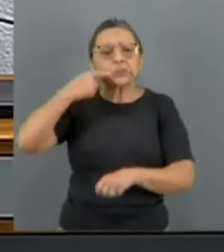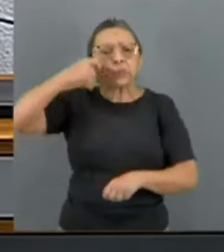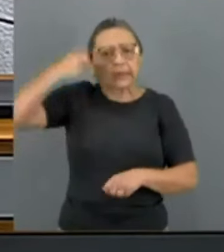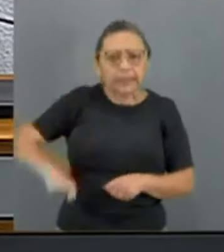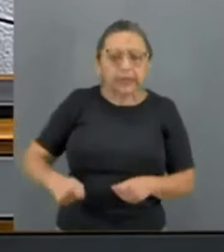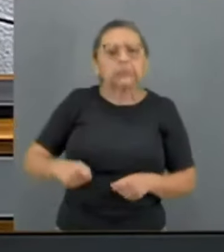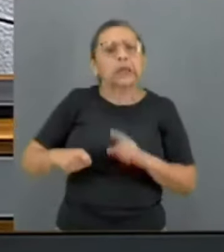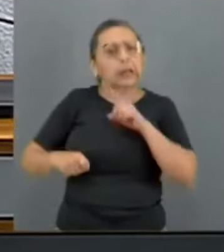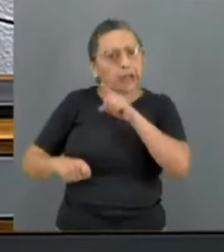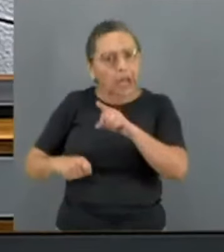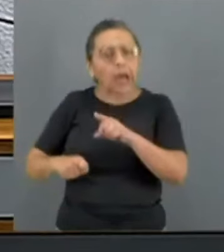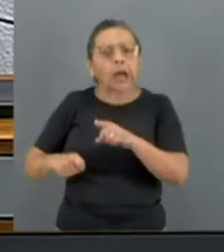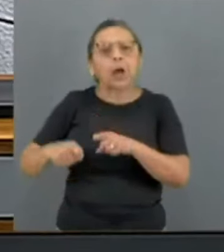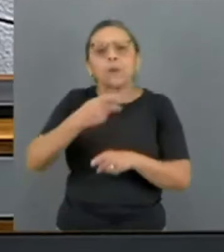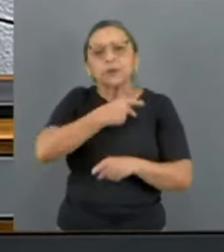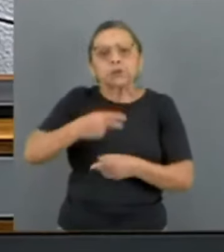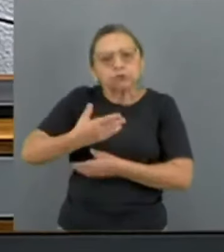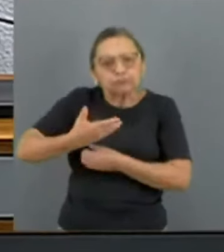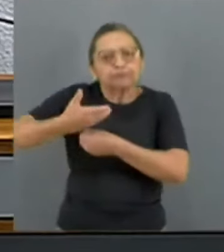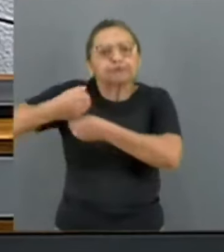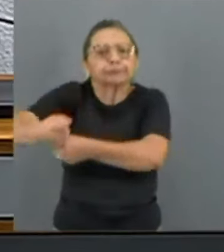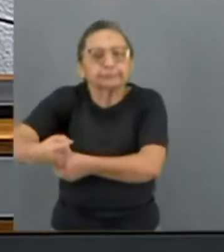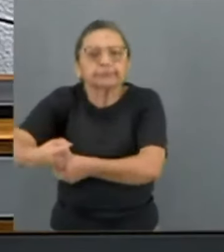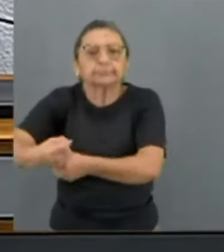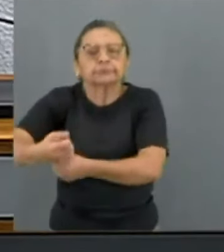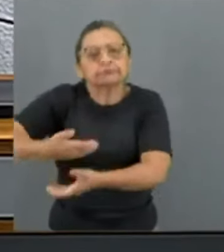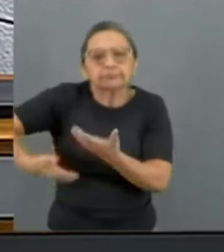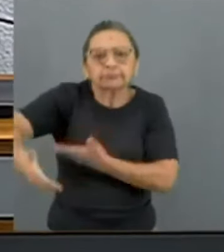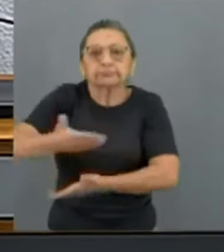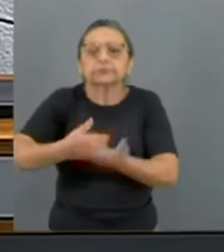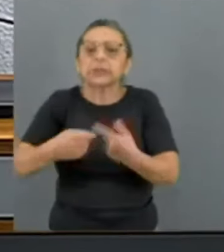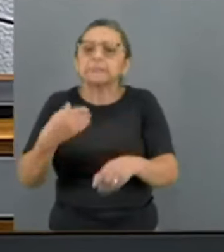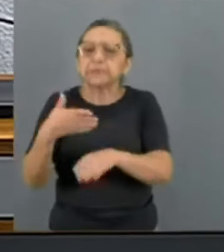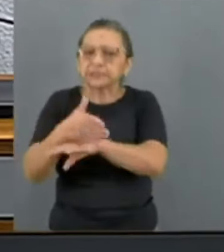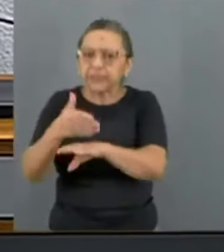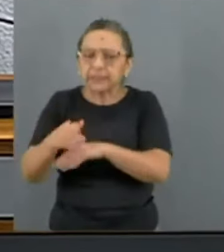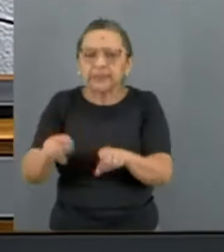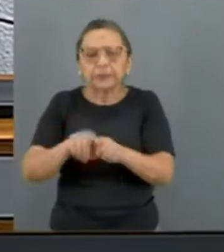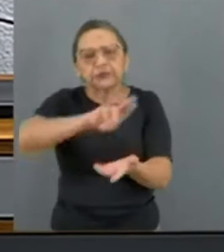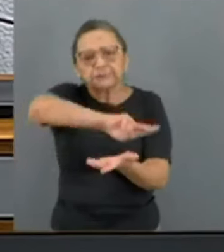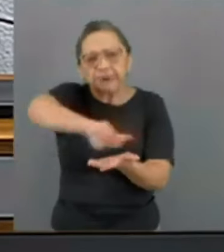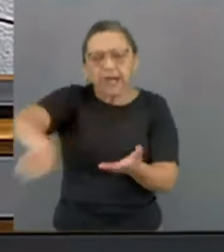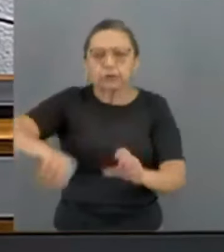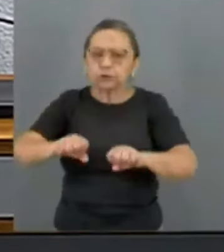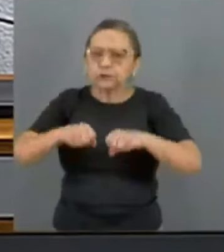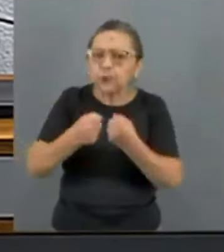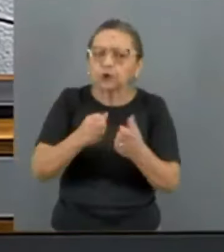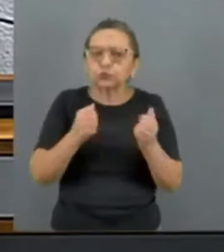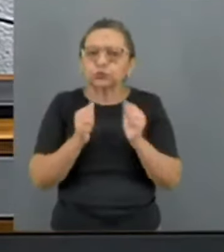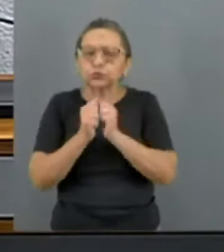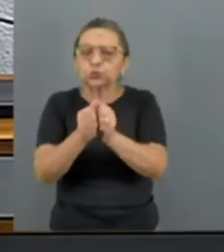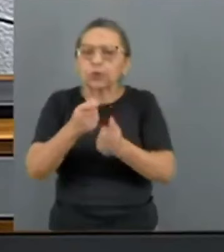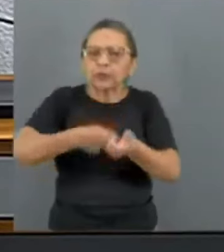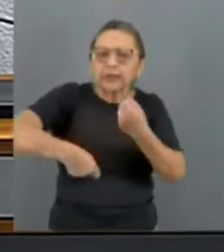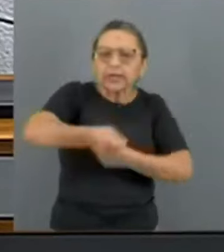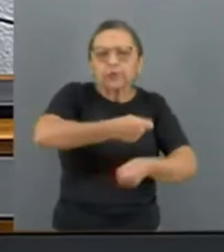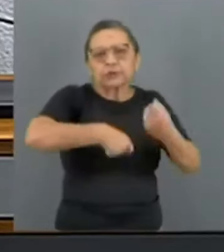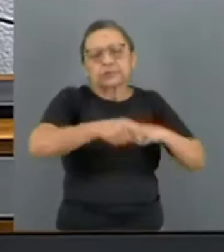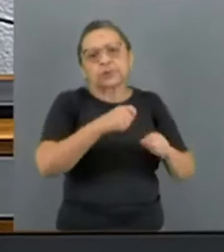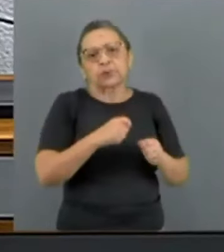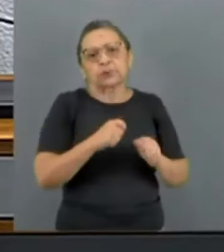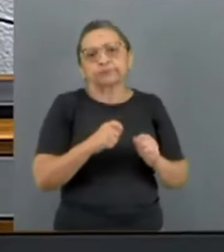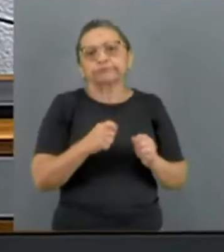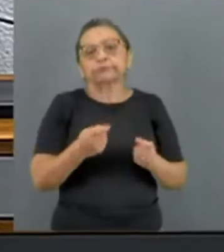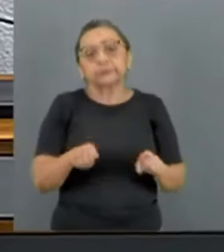recebido pelo presidente Zelensky em maio passado e tem participado de vários esforços de negociação da paz. Eu